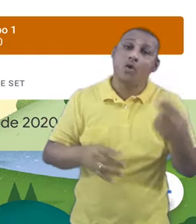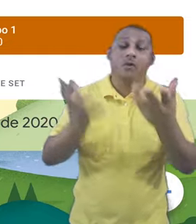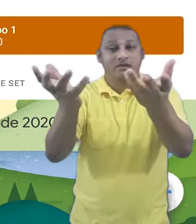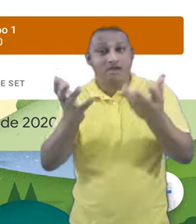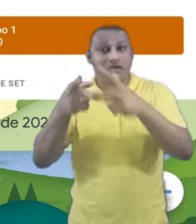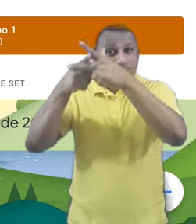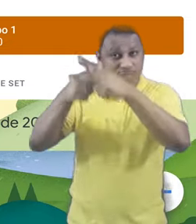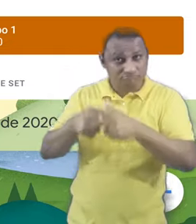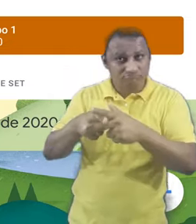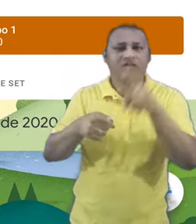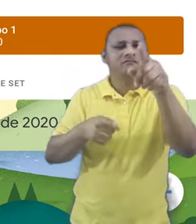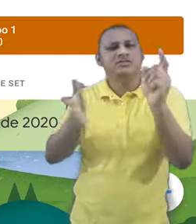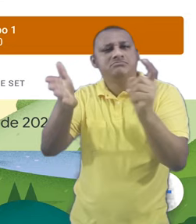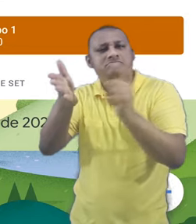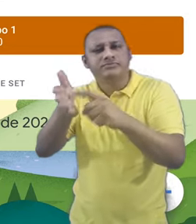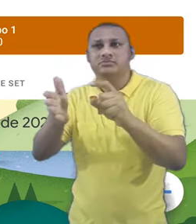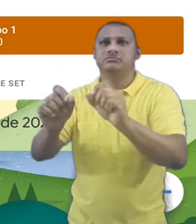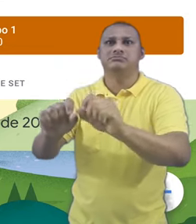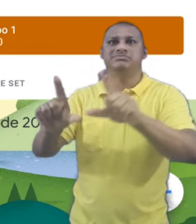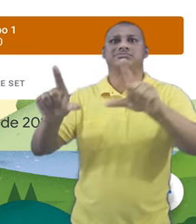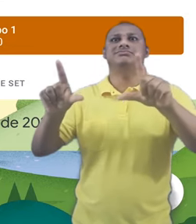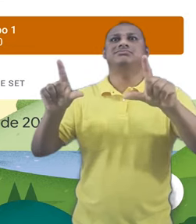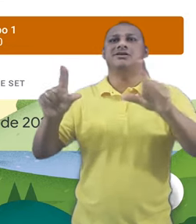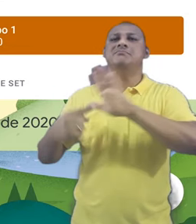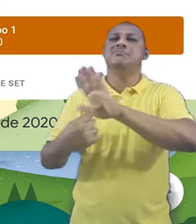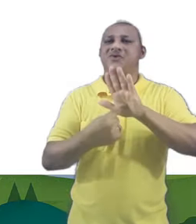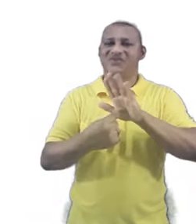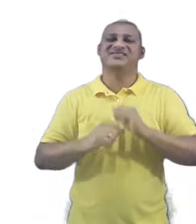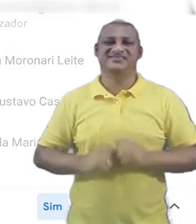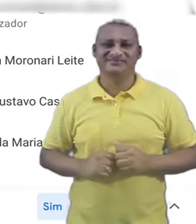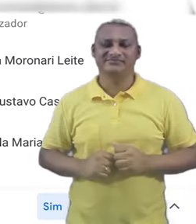alguma alteração, basta clicar sobre ele na sua agenda.